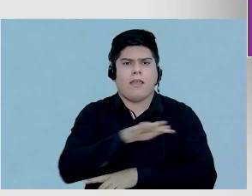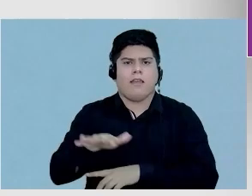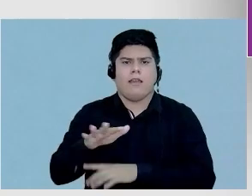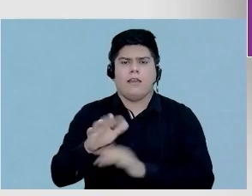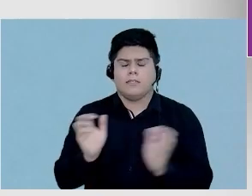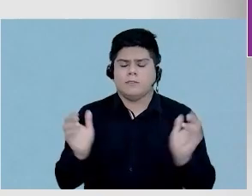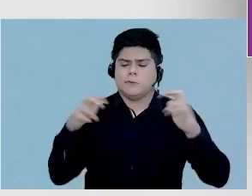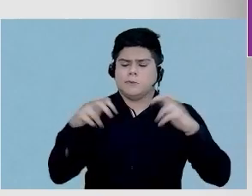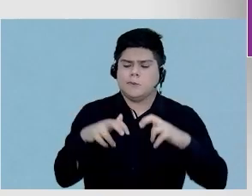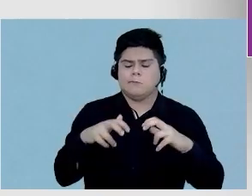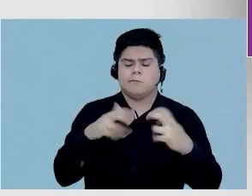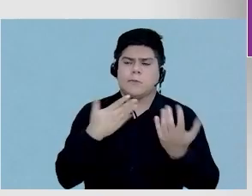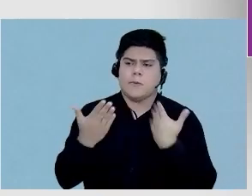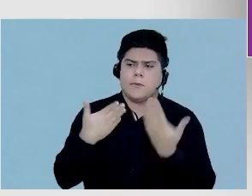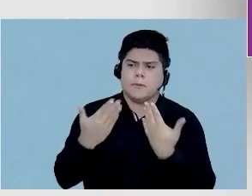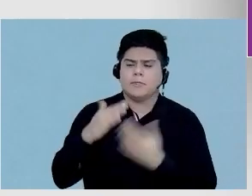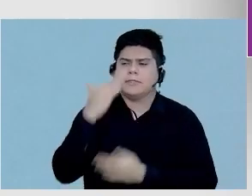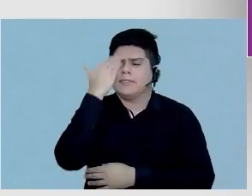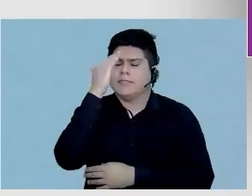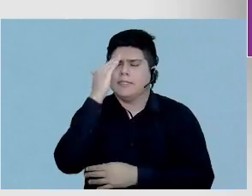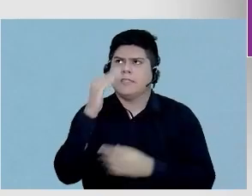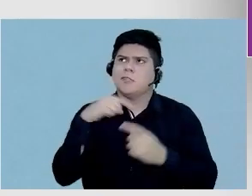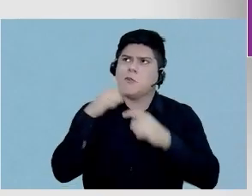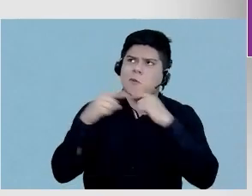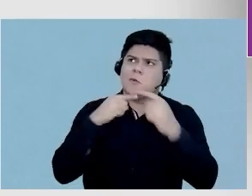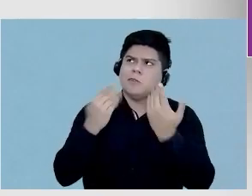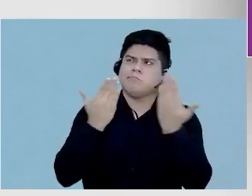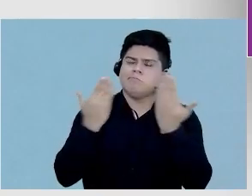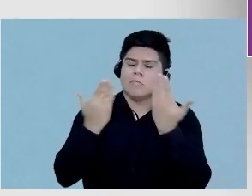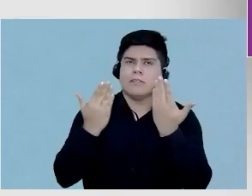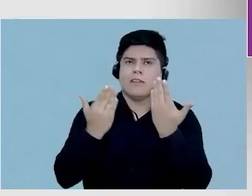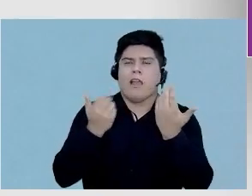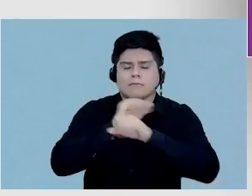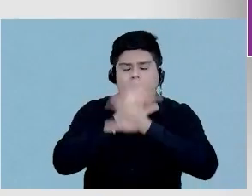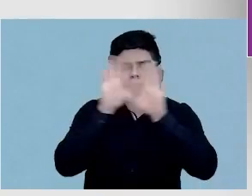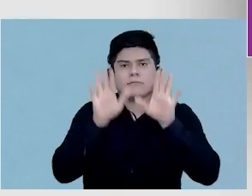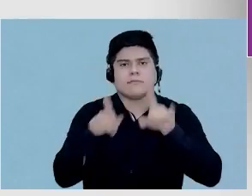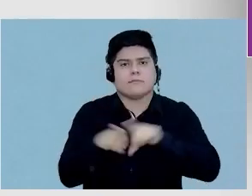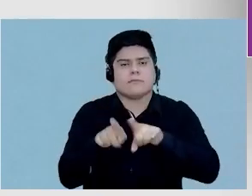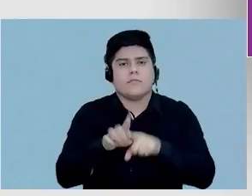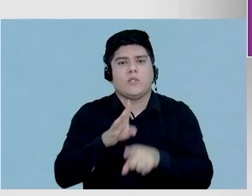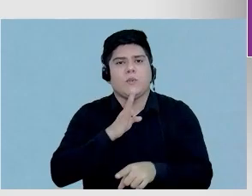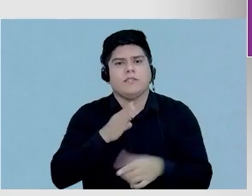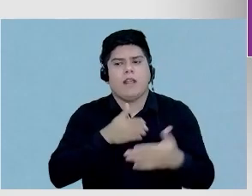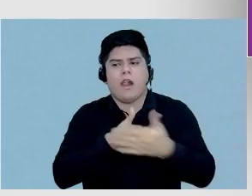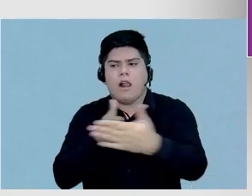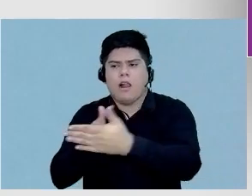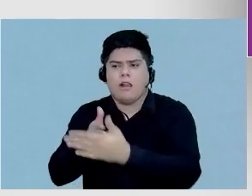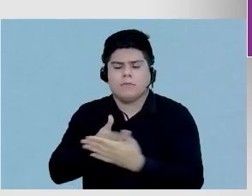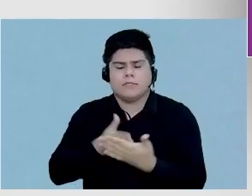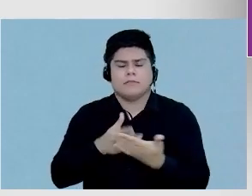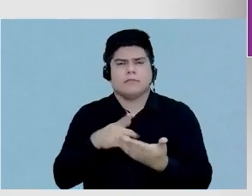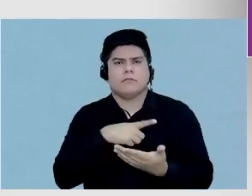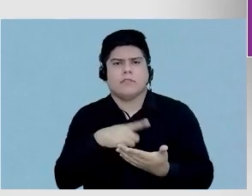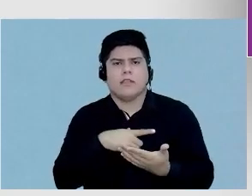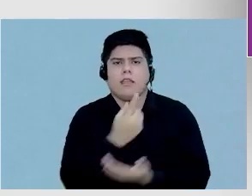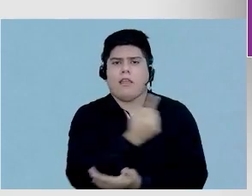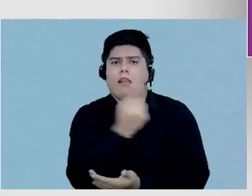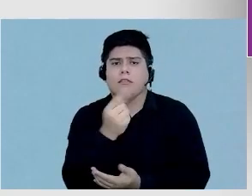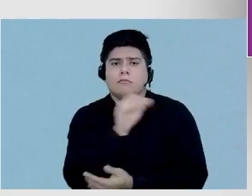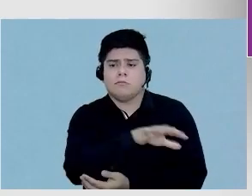propostos a discutir, a entender, a tirar suas dúvidas e conhecer as limitações e vantagens, cada um de sua área.